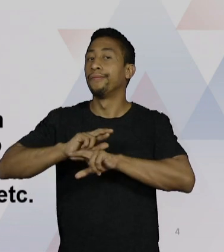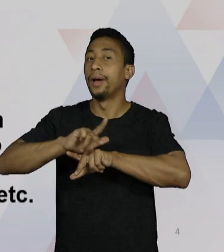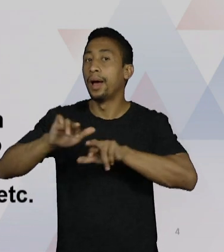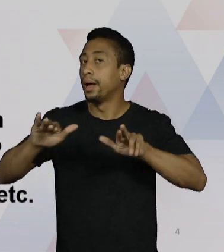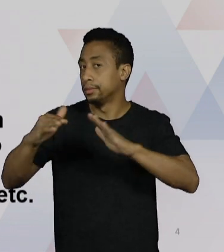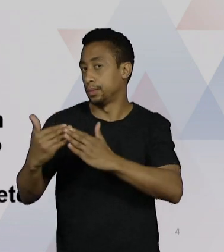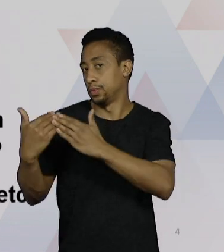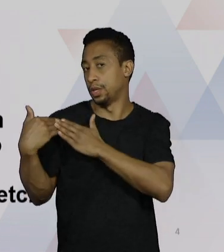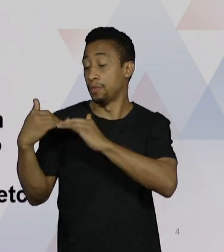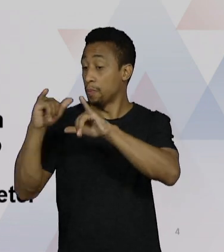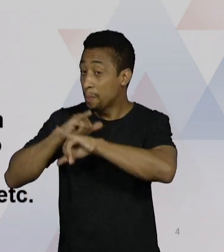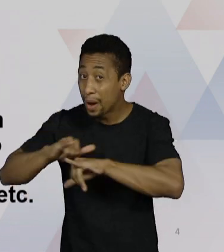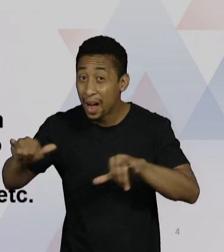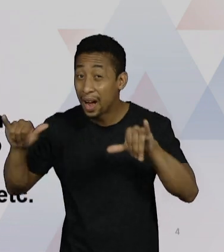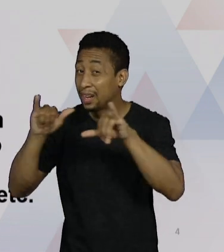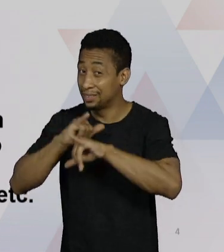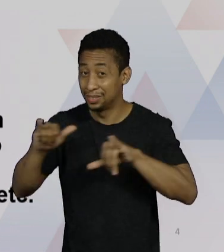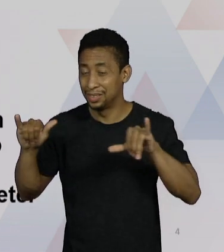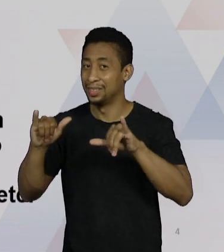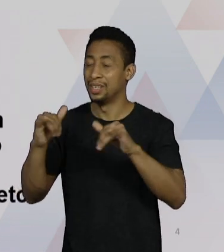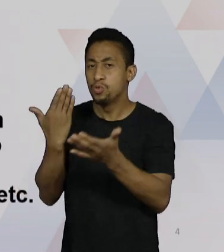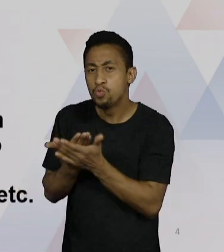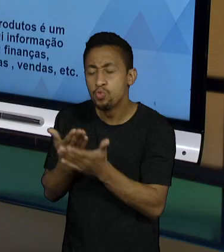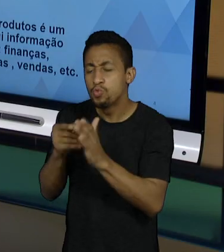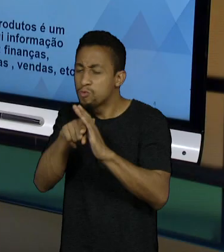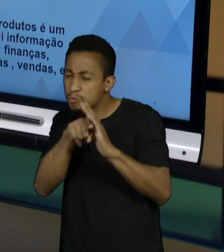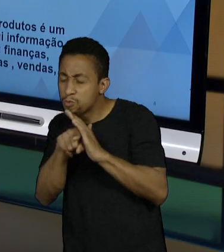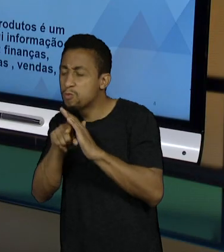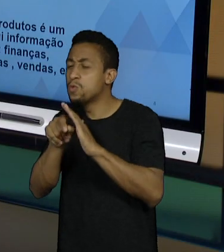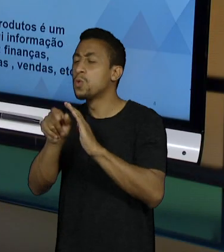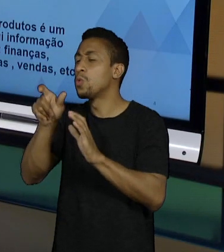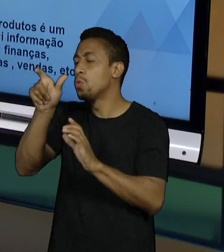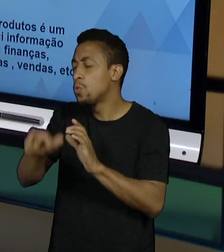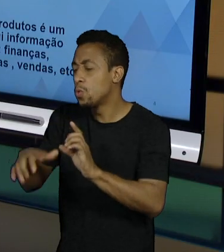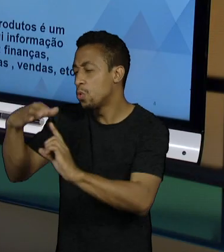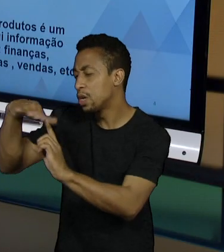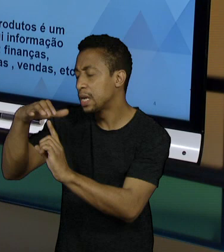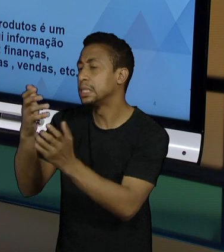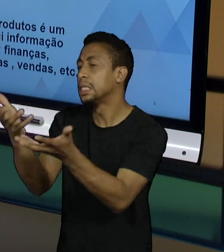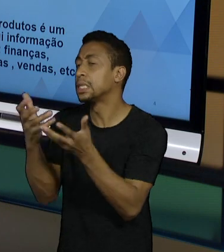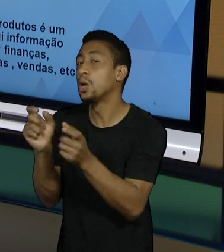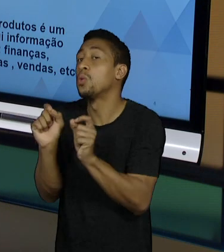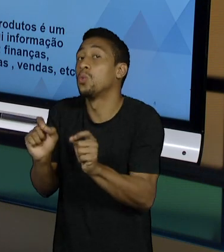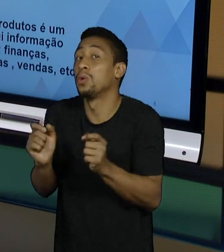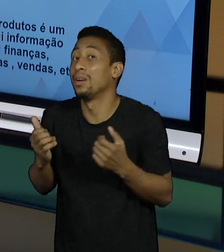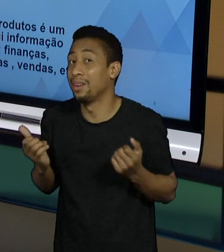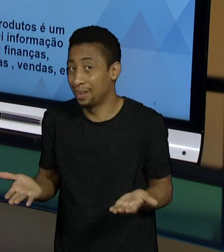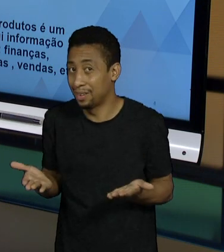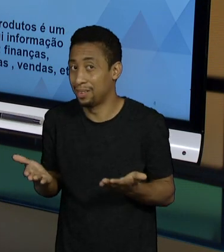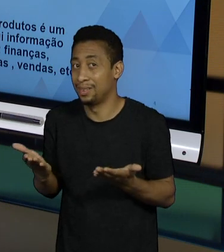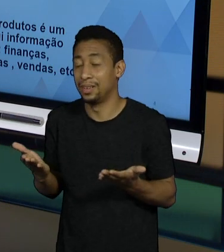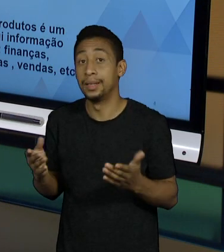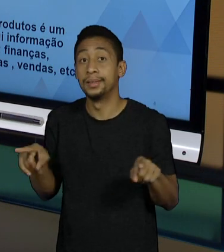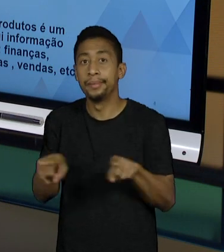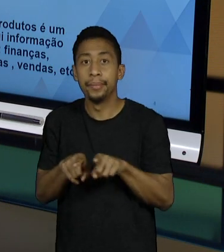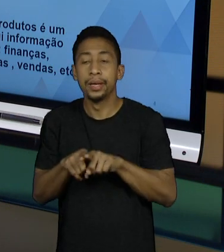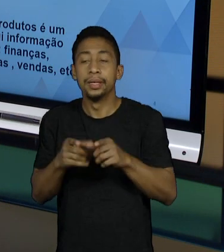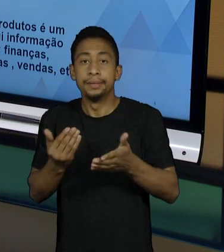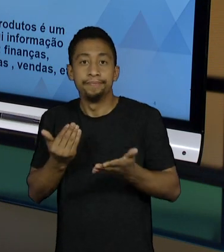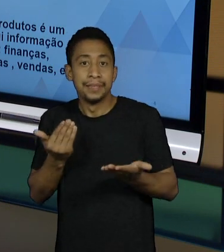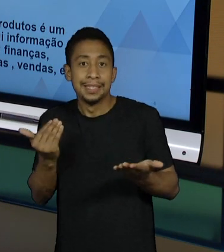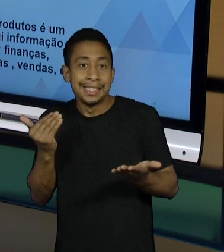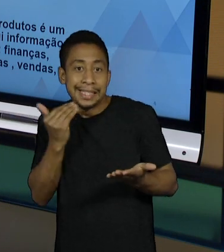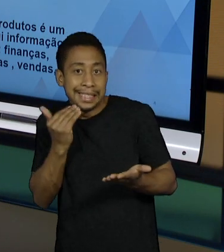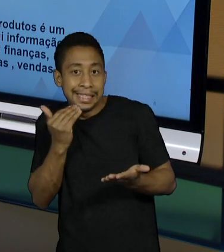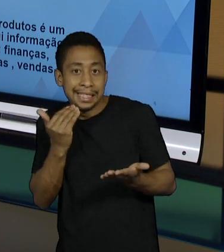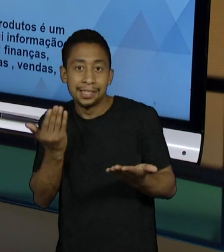estuda o mercado. O que o cliente quer desse produto? O que o cliente quer que elimina? Qual que o defeito? Qual que a